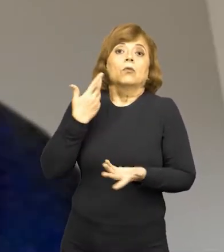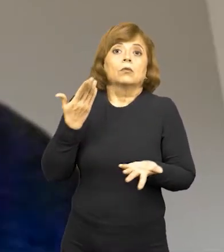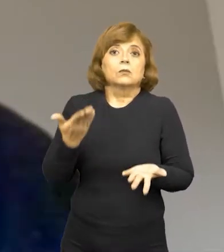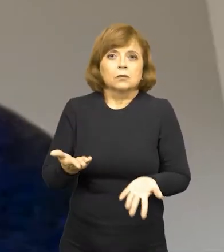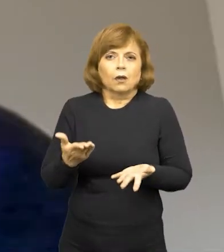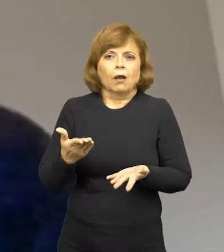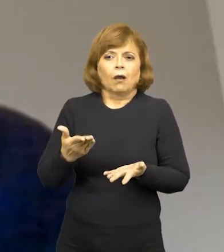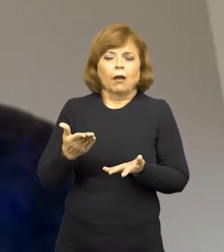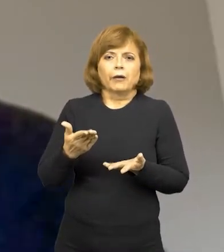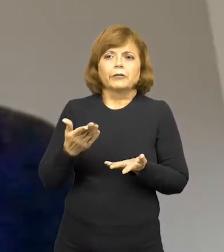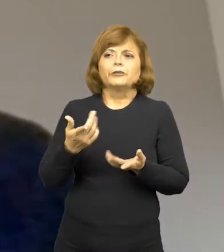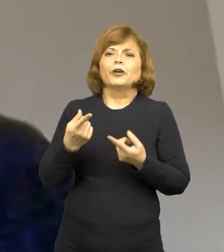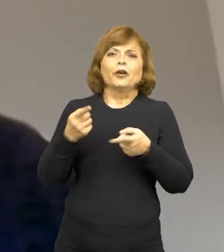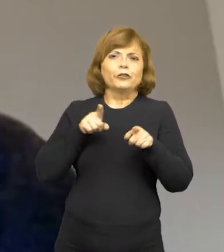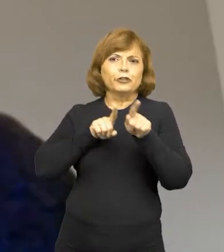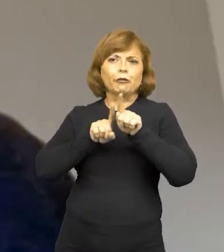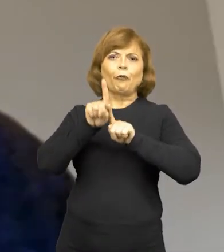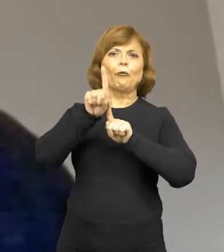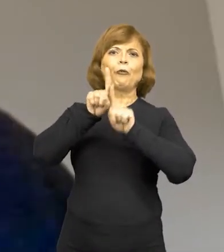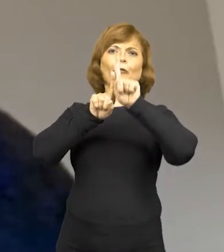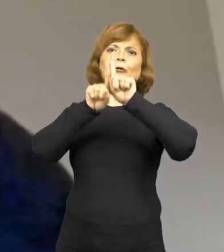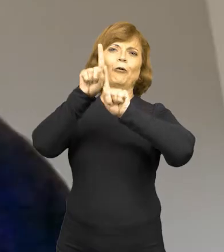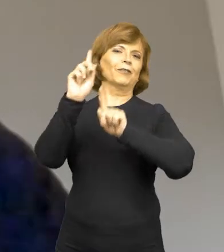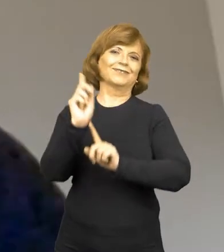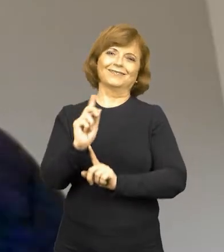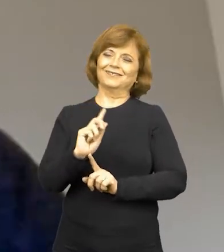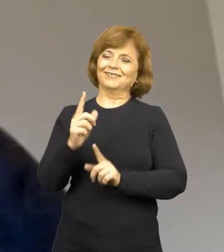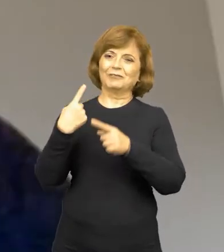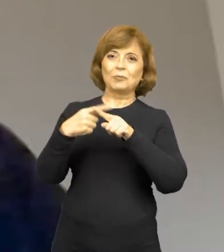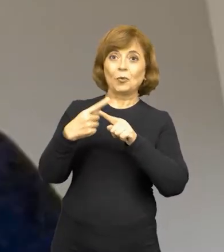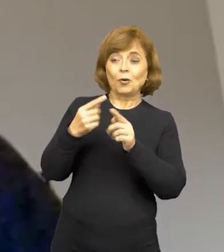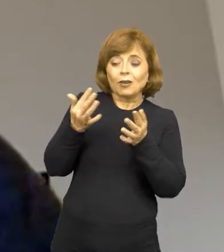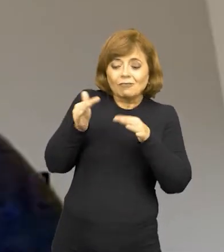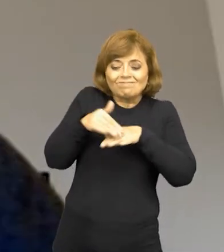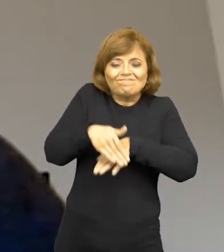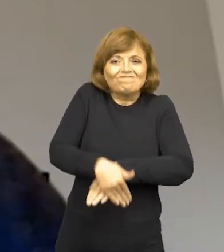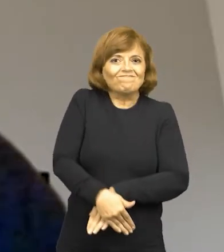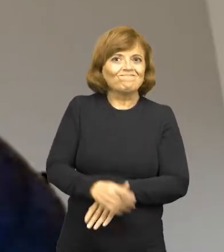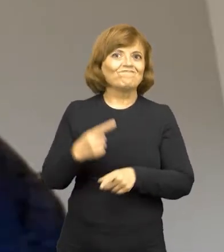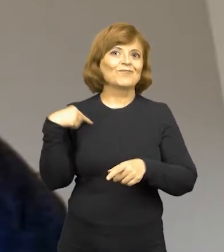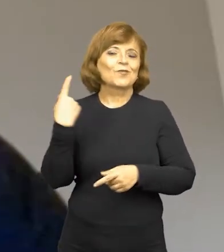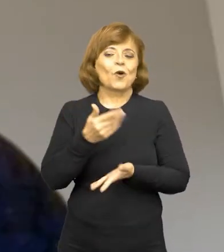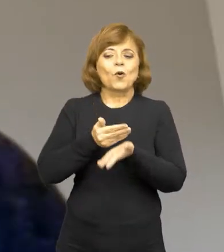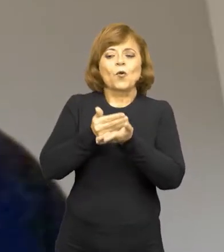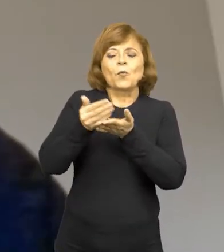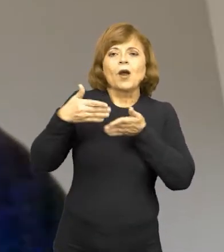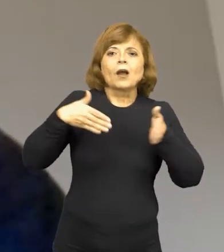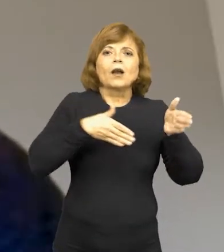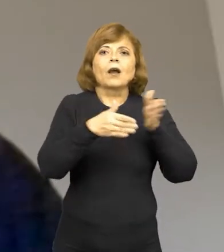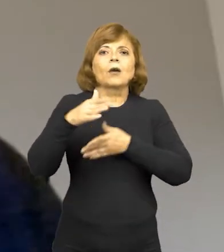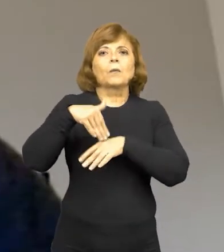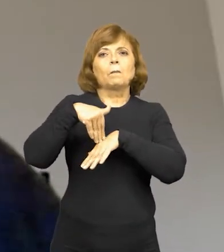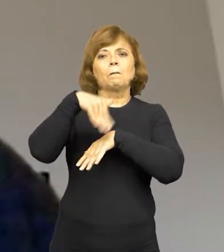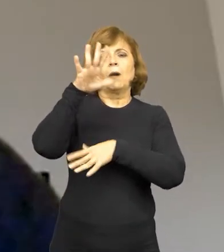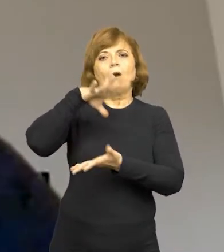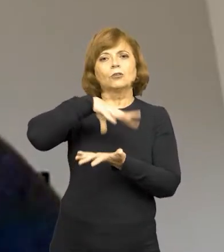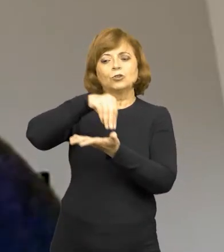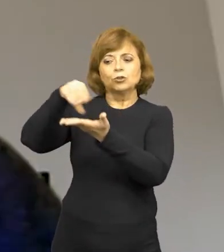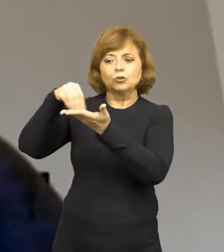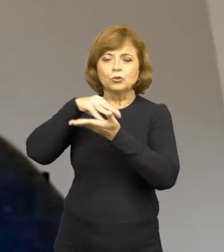concorrer com um acervo de tal porte. E resolvemos, então, seguir um caminho mais digital.